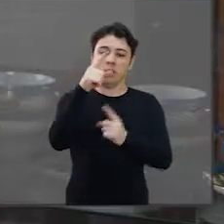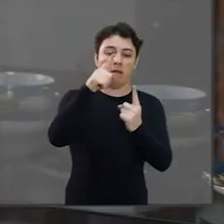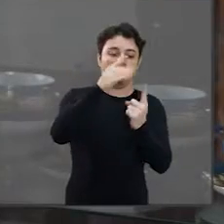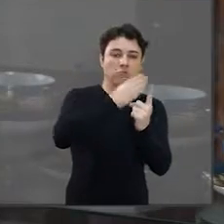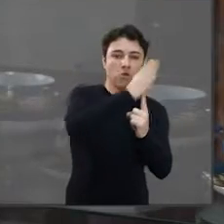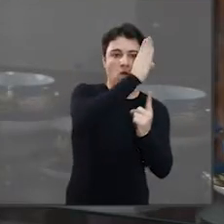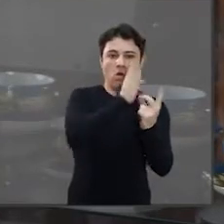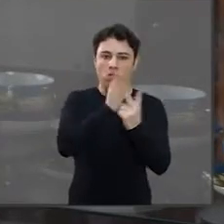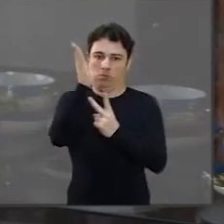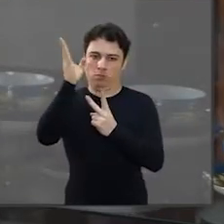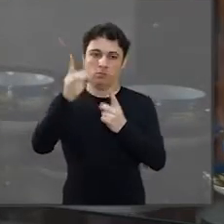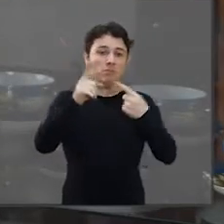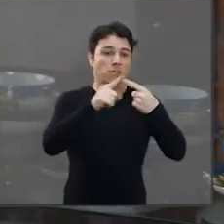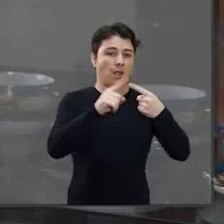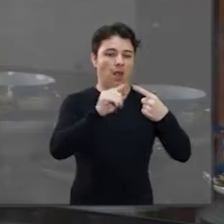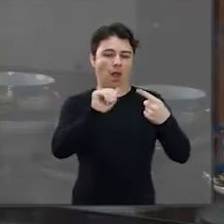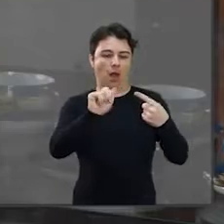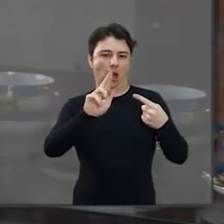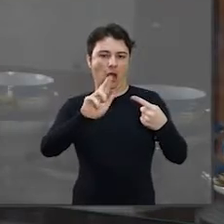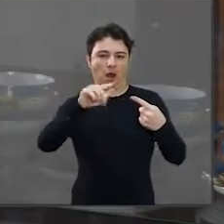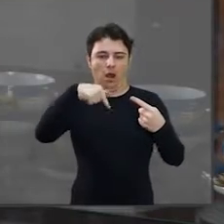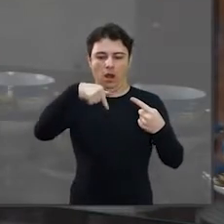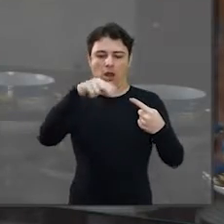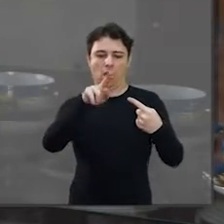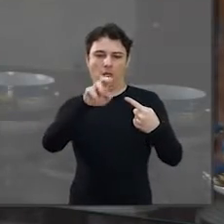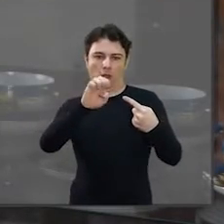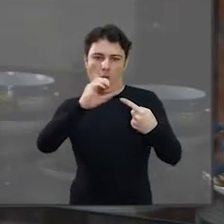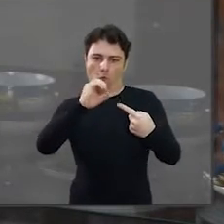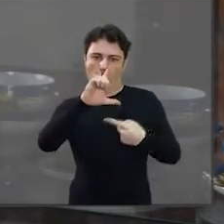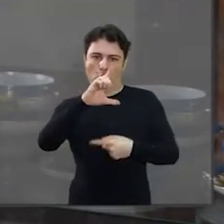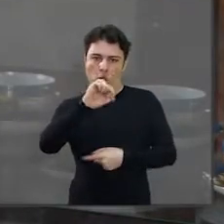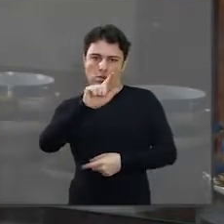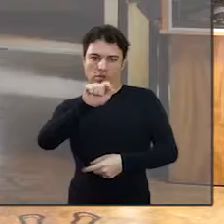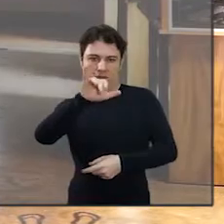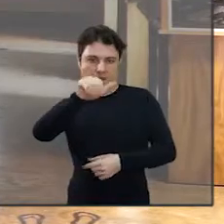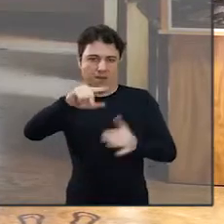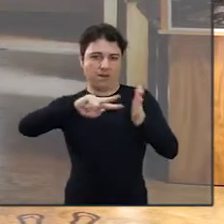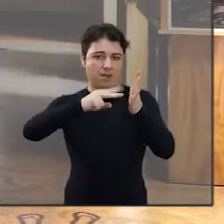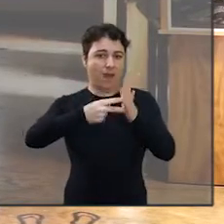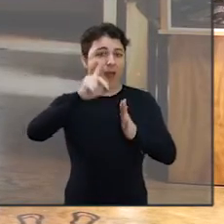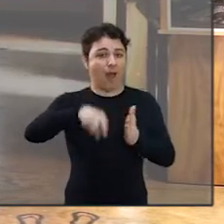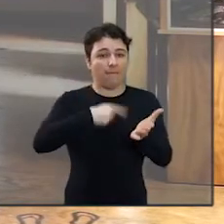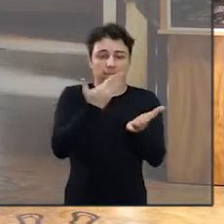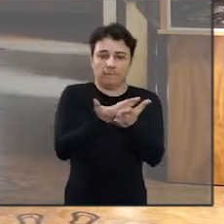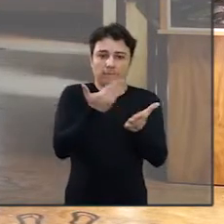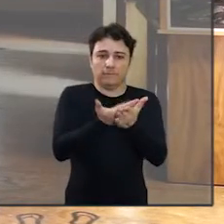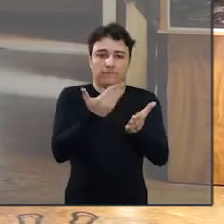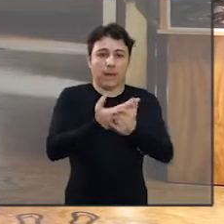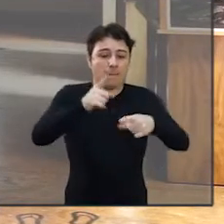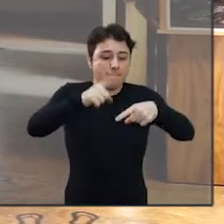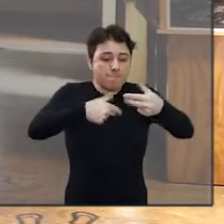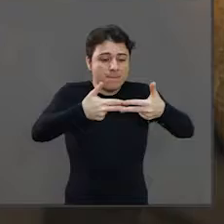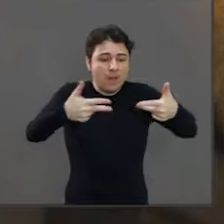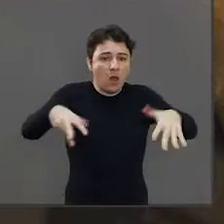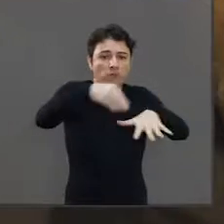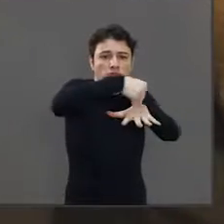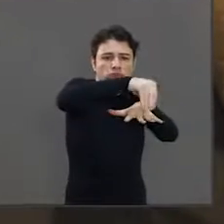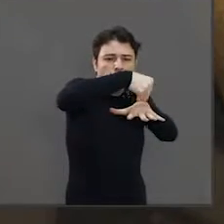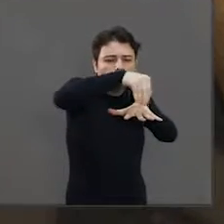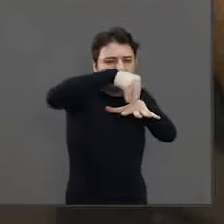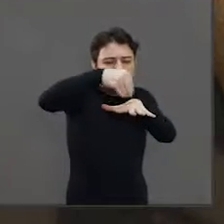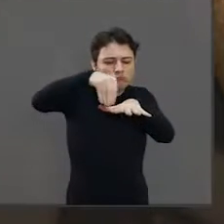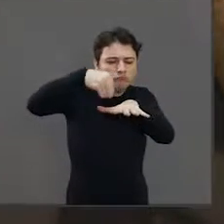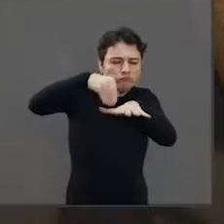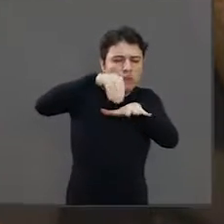Ele abriga duas ciências que são completamente distintas, né? A Arqueologia estuda, assim, a grosso